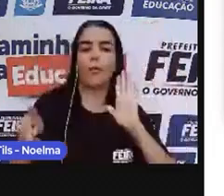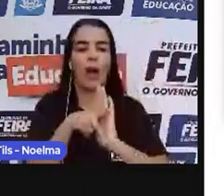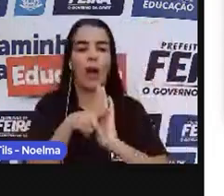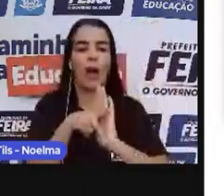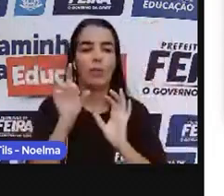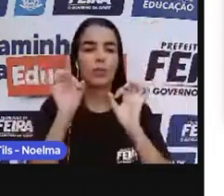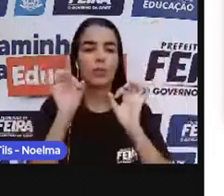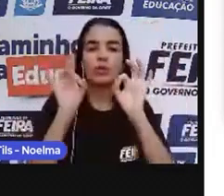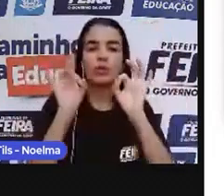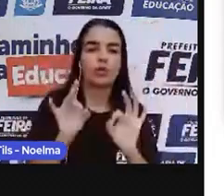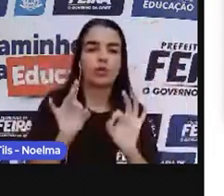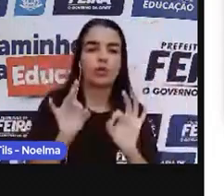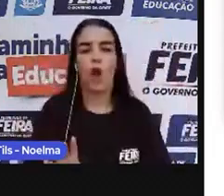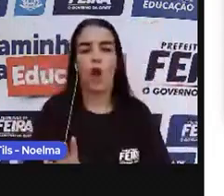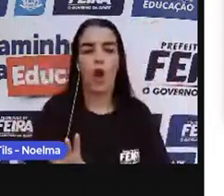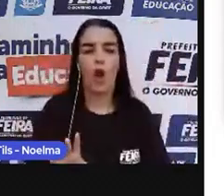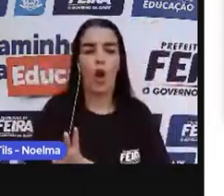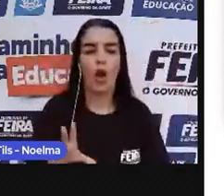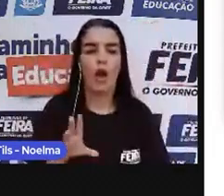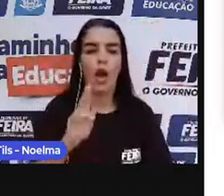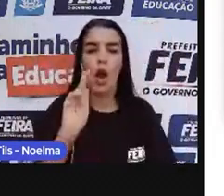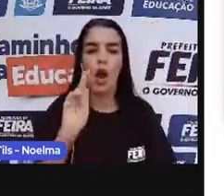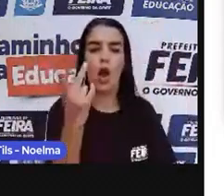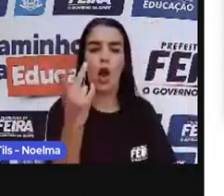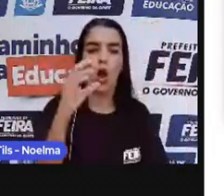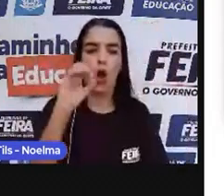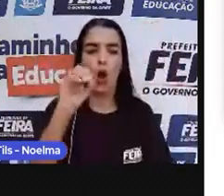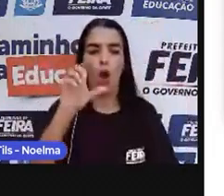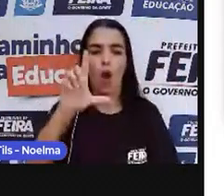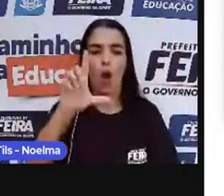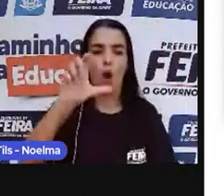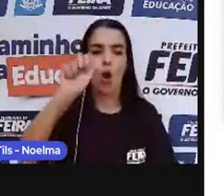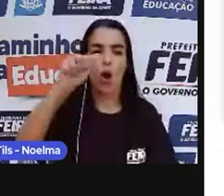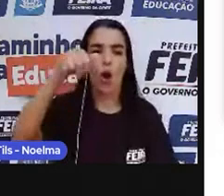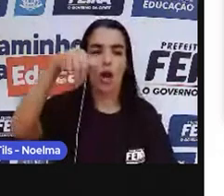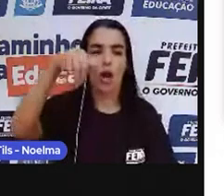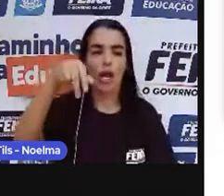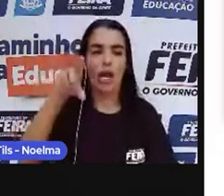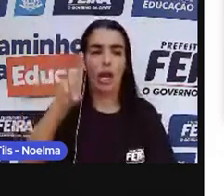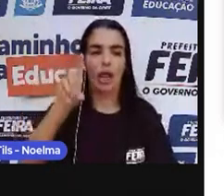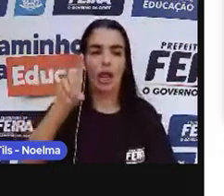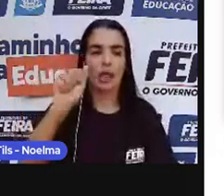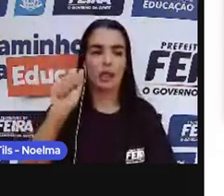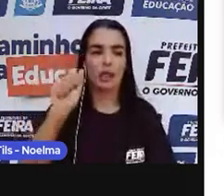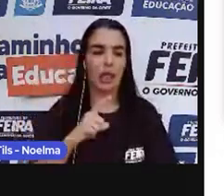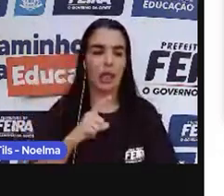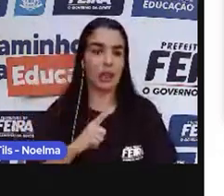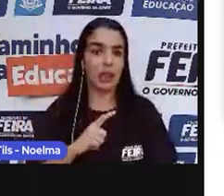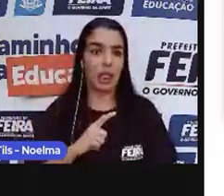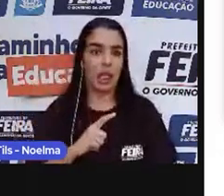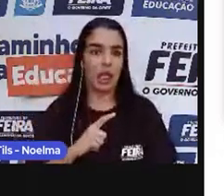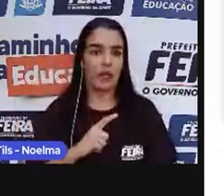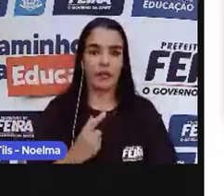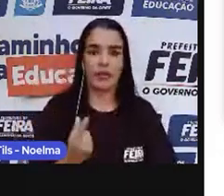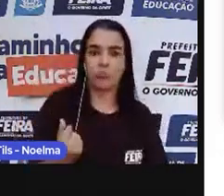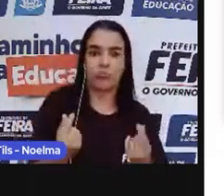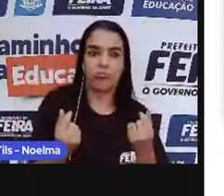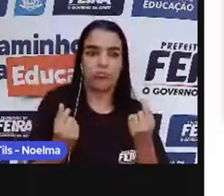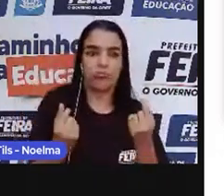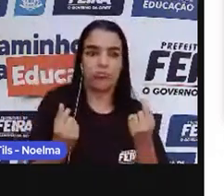ali invadiram o Brasil, aprenderam como cultivar a cana-de-açúcar, né? Eles passaram a ser